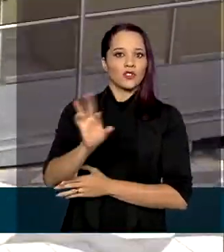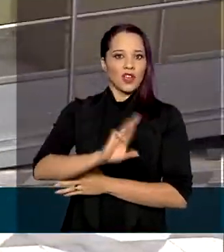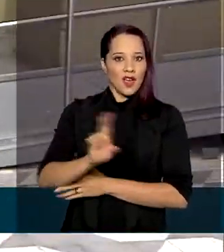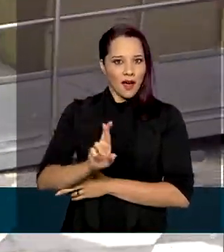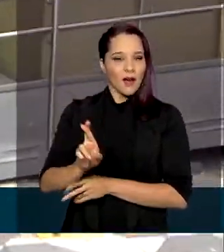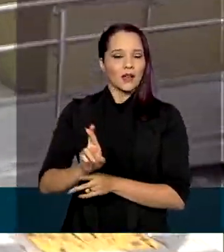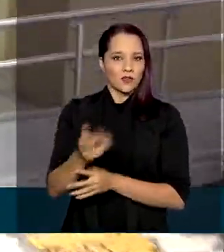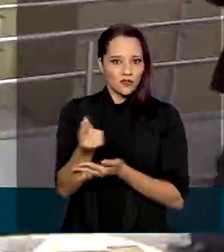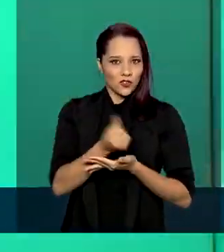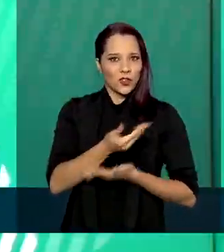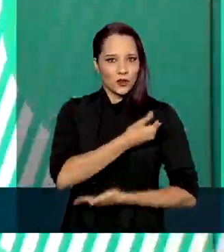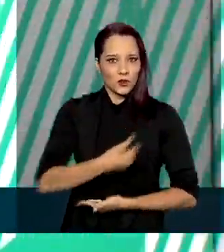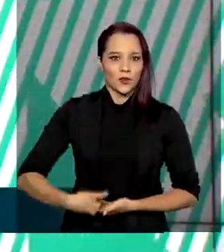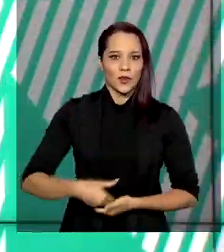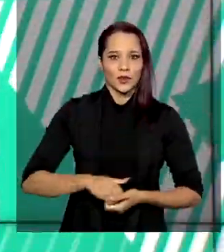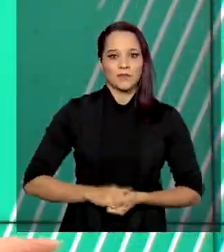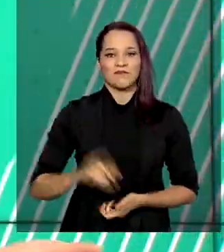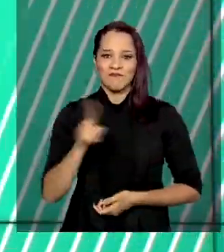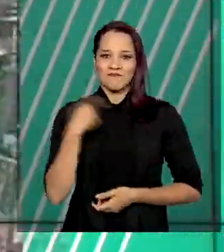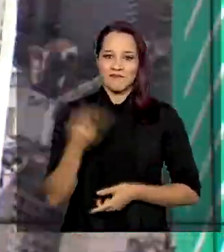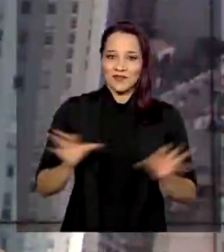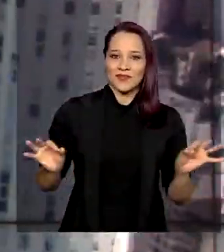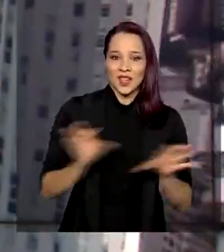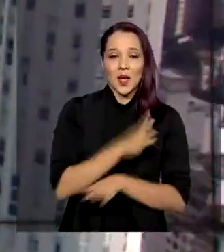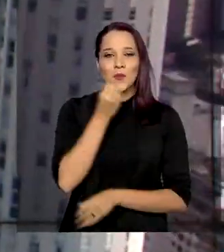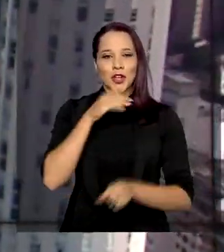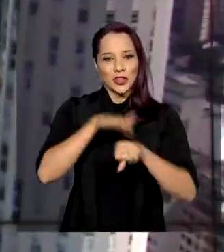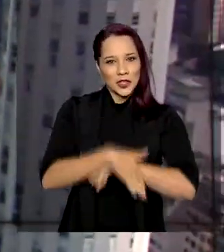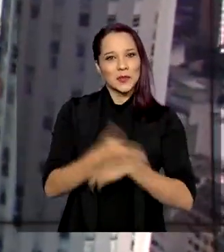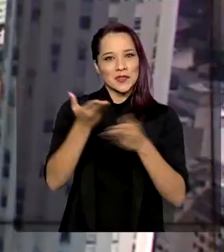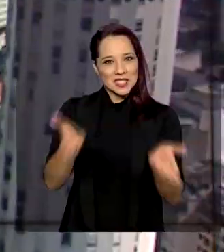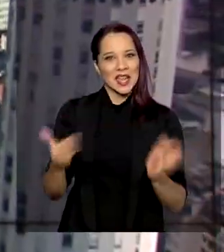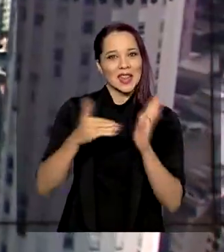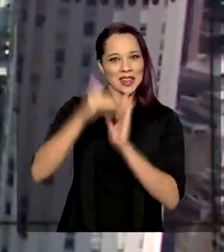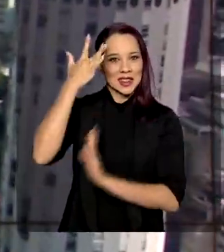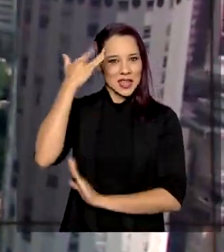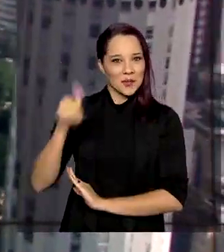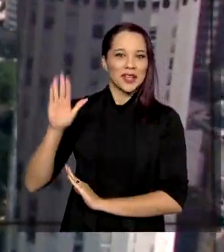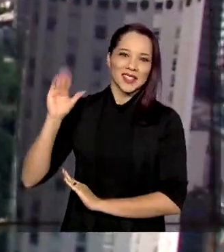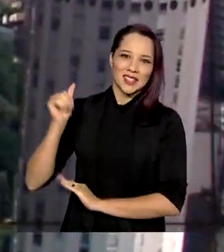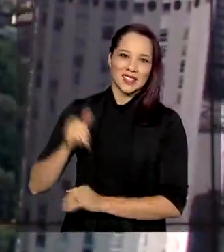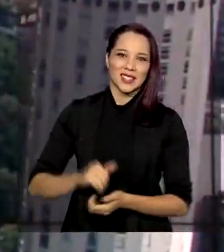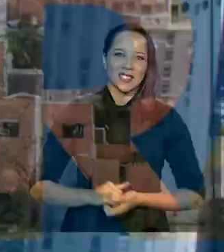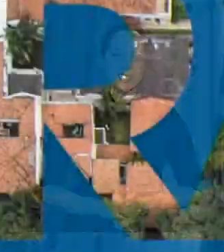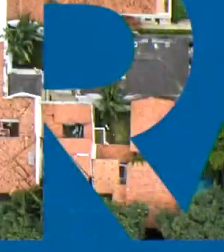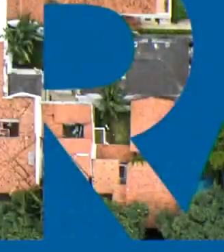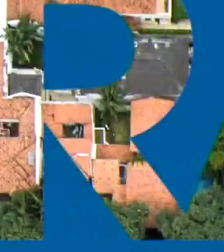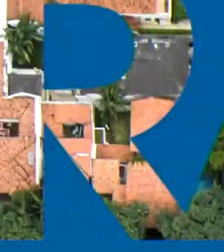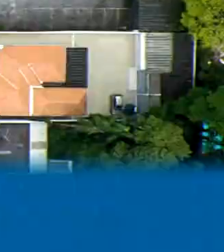recursos públicos. A gente fica por aqui. Uma boa noite para você e até amanhã.